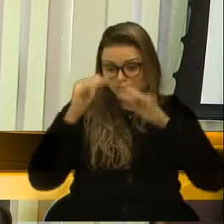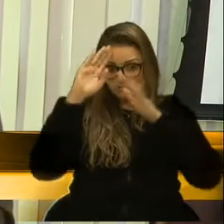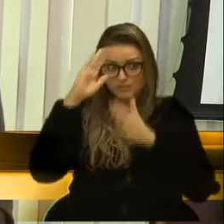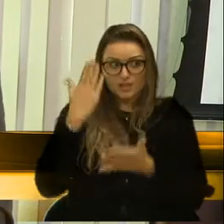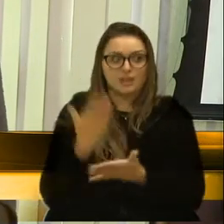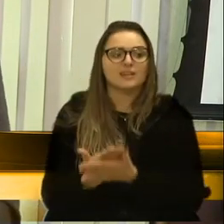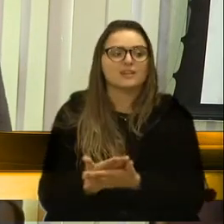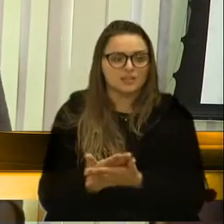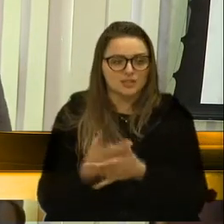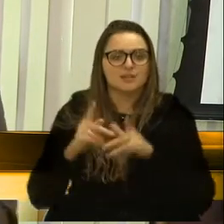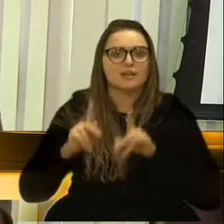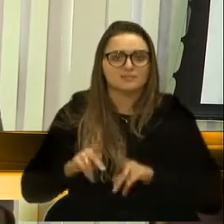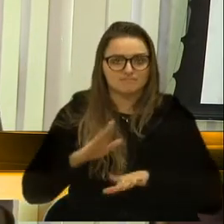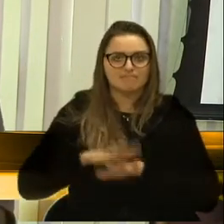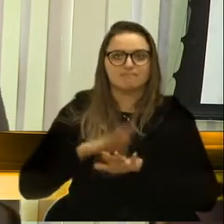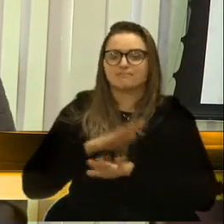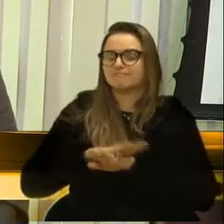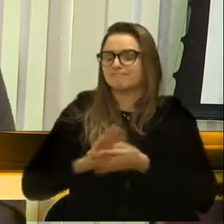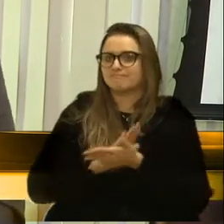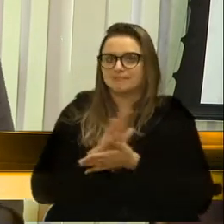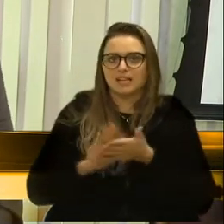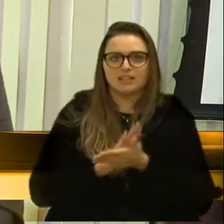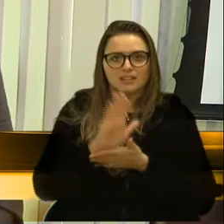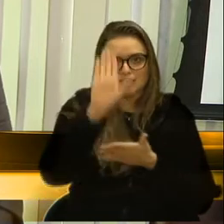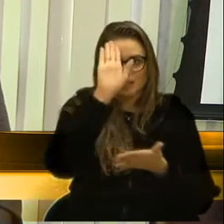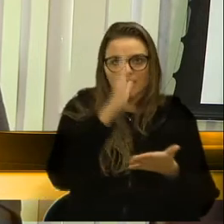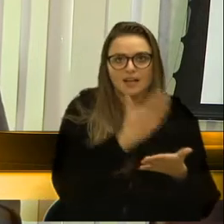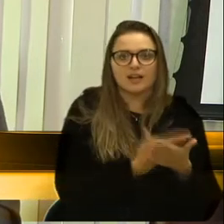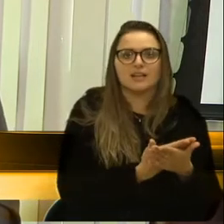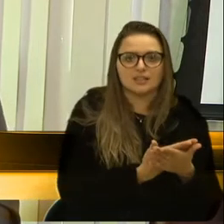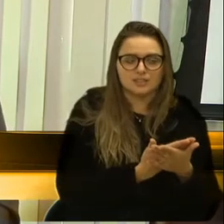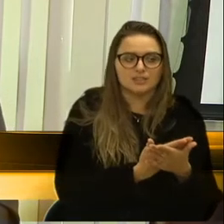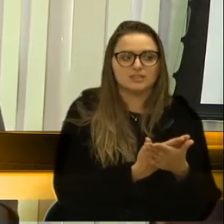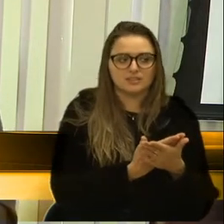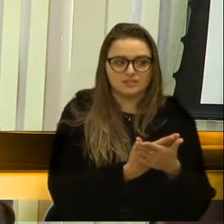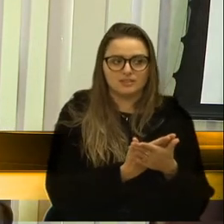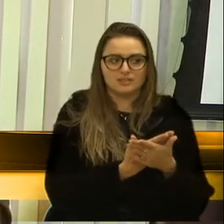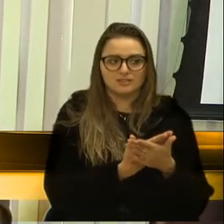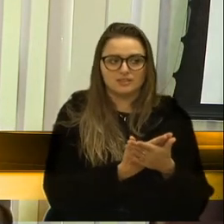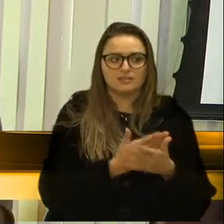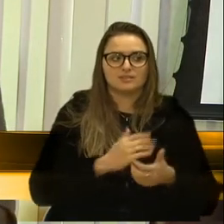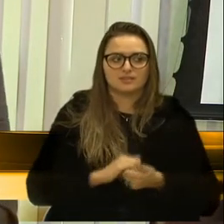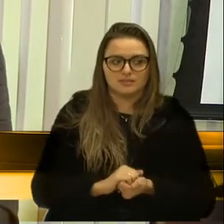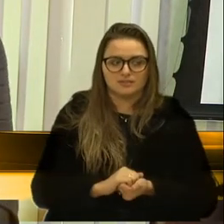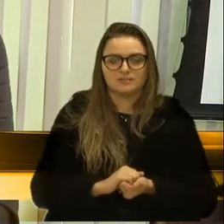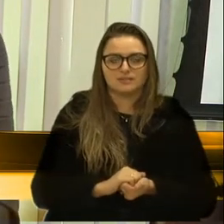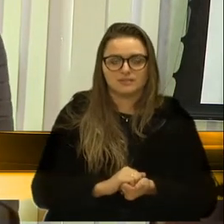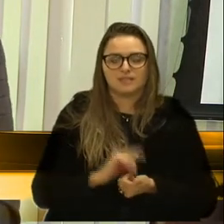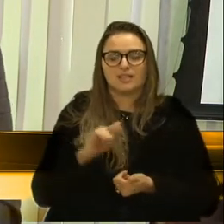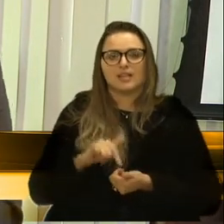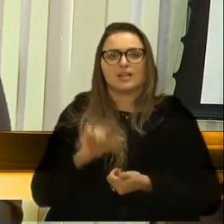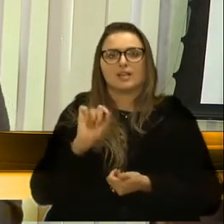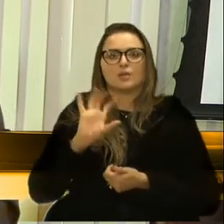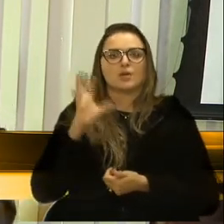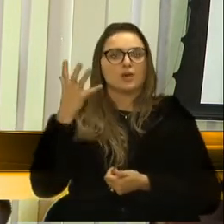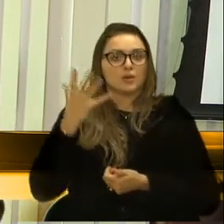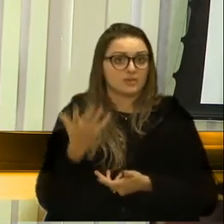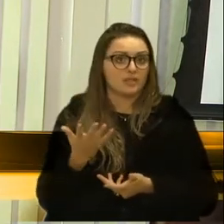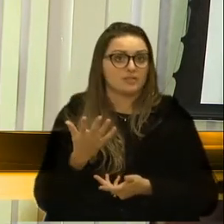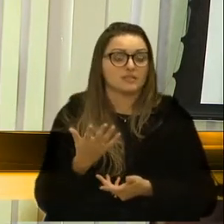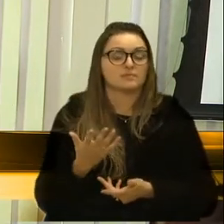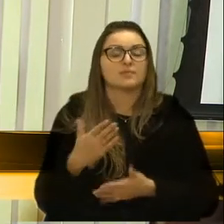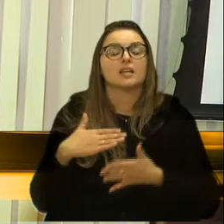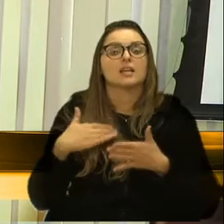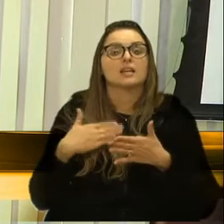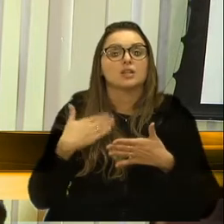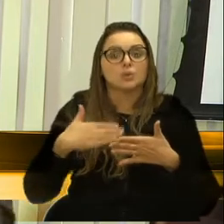Está saindo na rua porque não acredita mais nisso. Ele acredita naquilo que ele pensa mesmo. naquilo que ele pensa mesmo. E, na medida